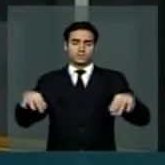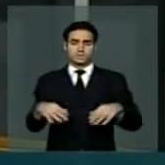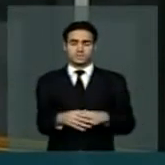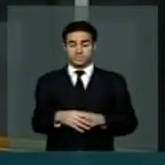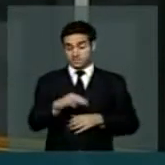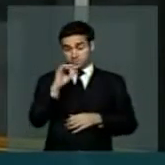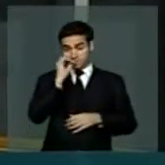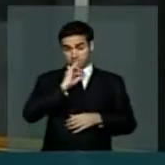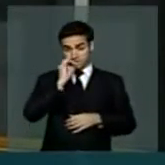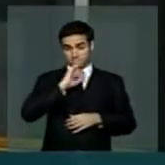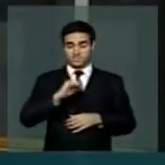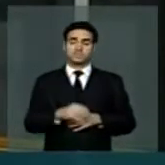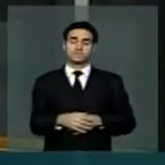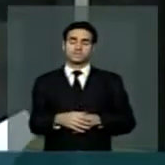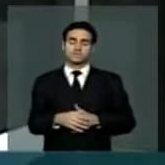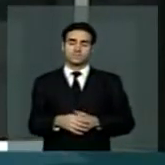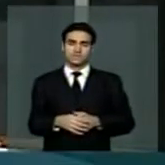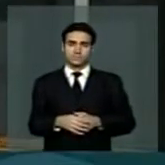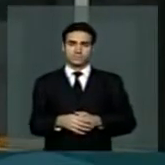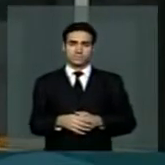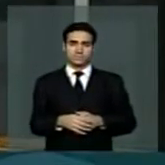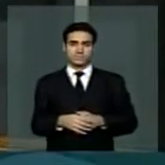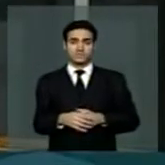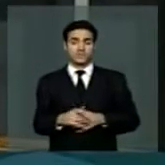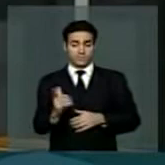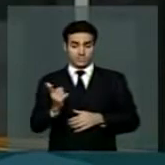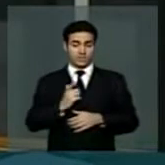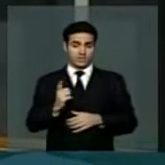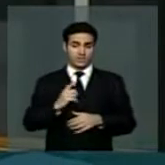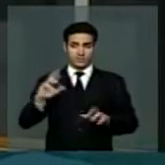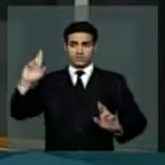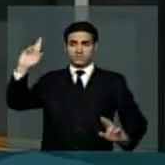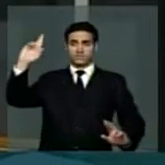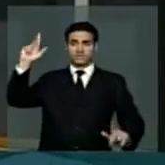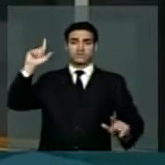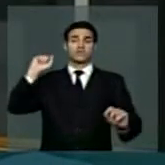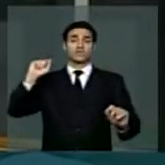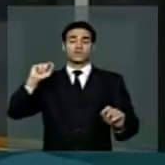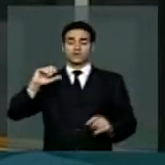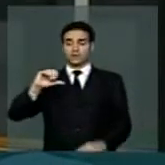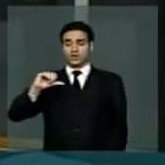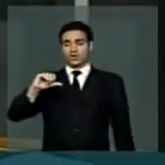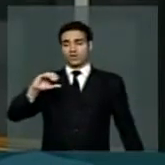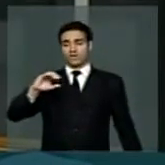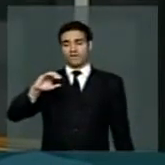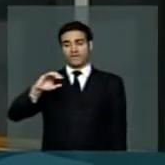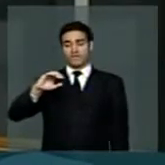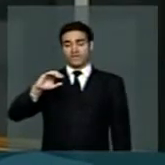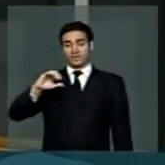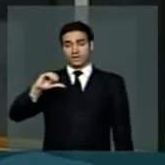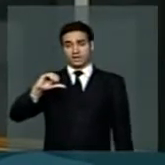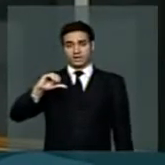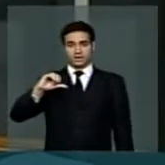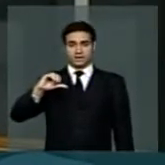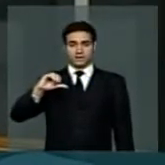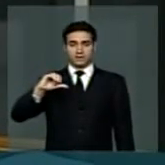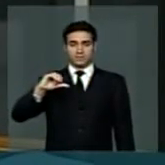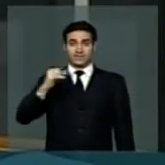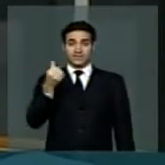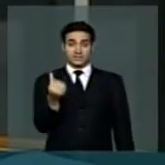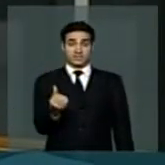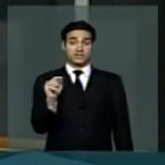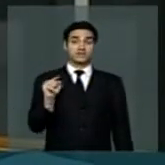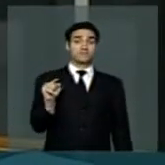dá praticamente uma diferença de R$ 96 mil